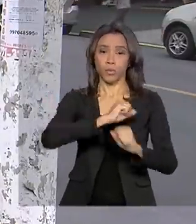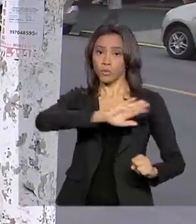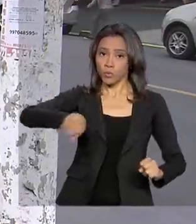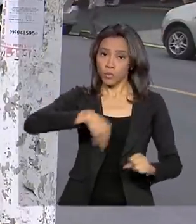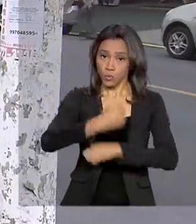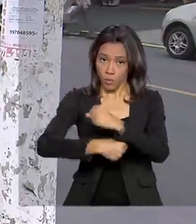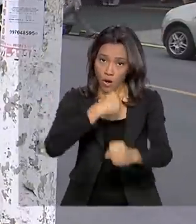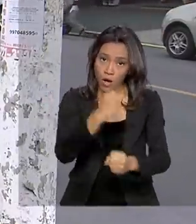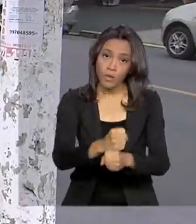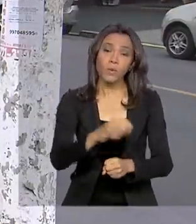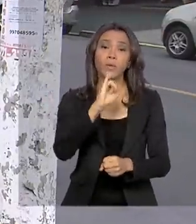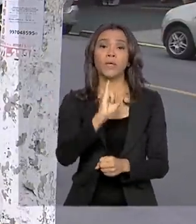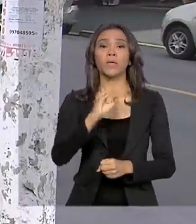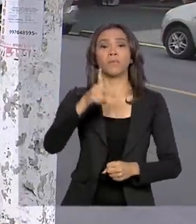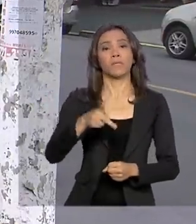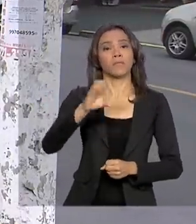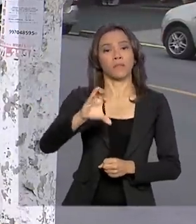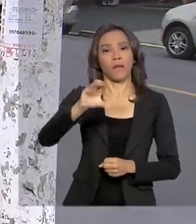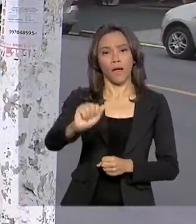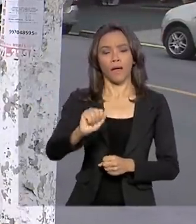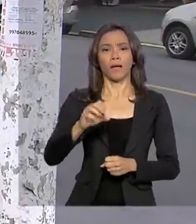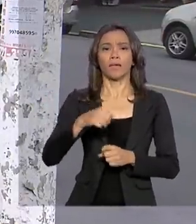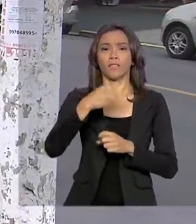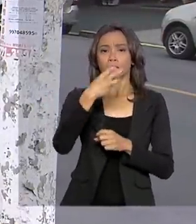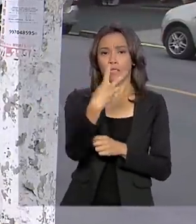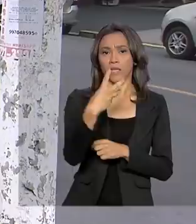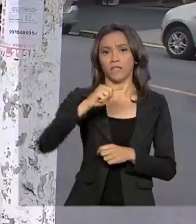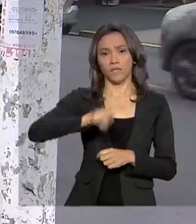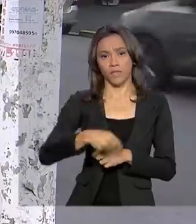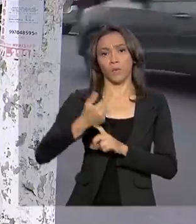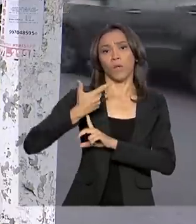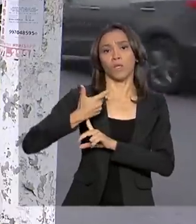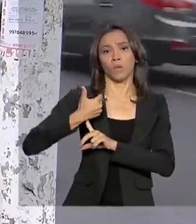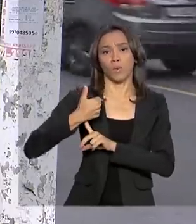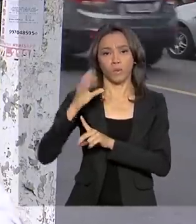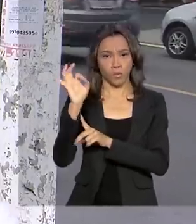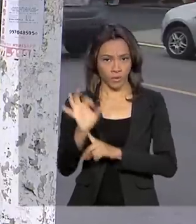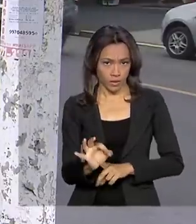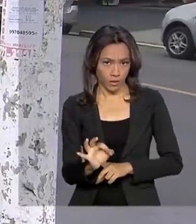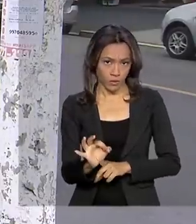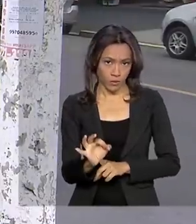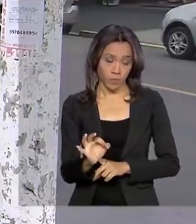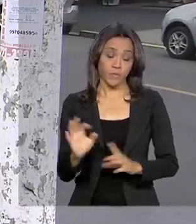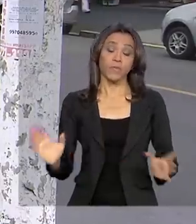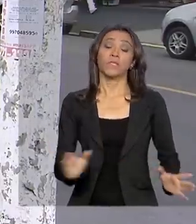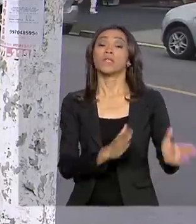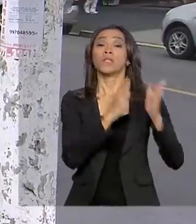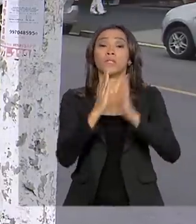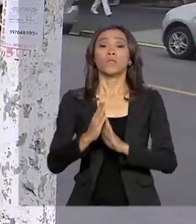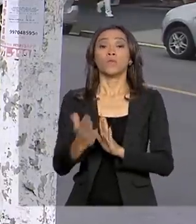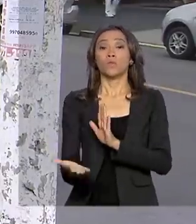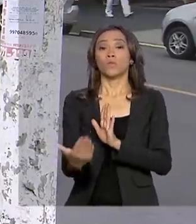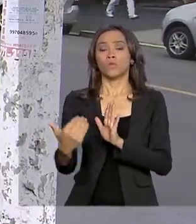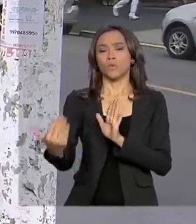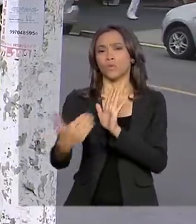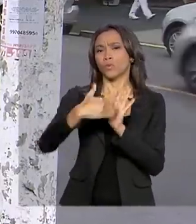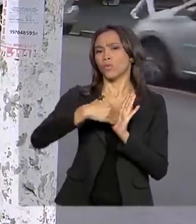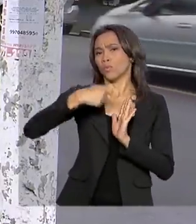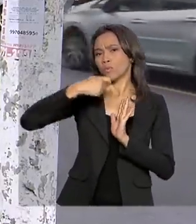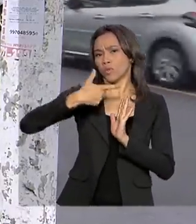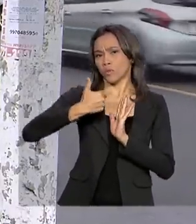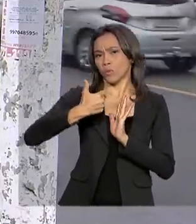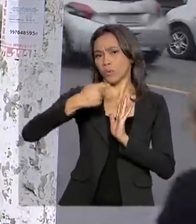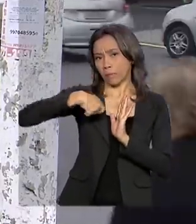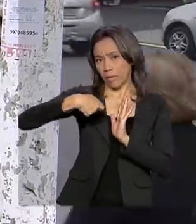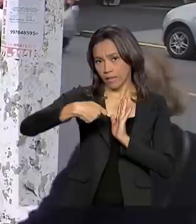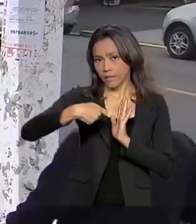IPCA registra alta de 3,12%. E no acumulado dos últimos 12 meses, a